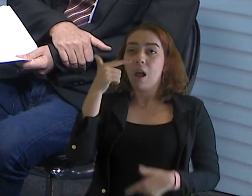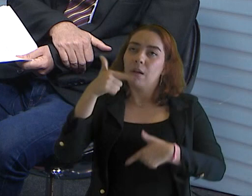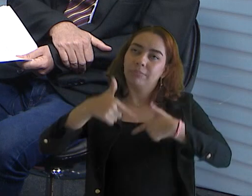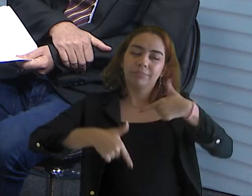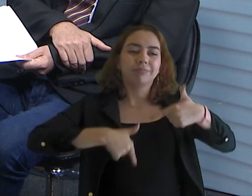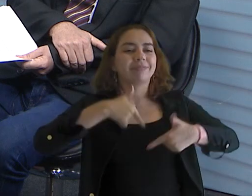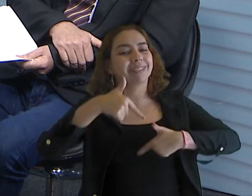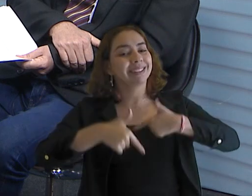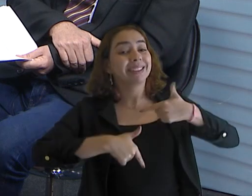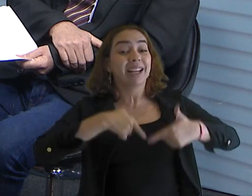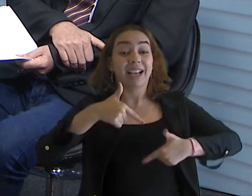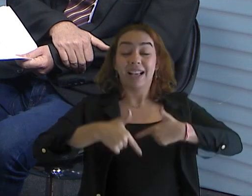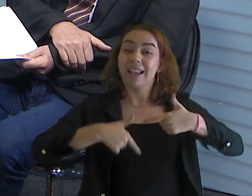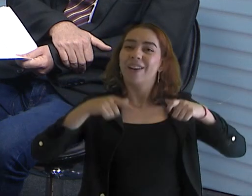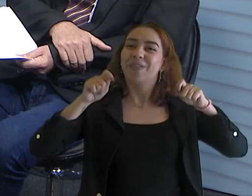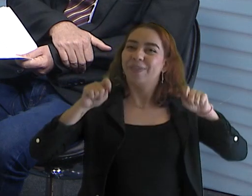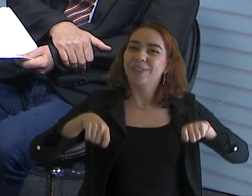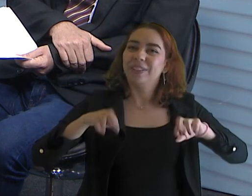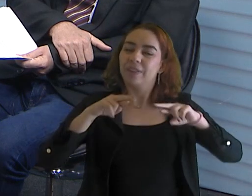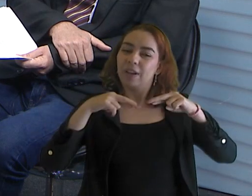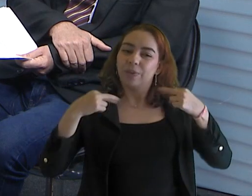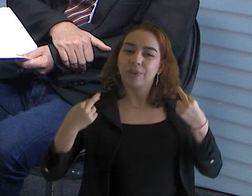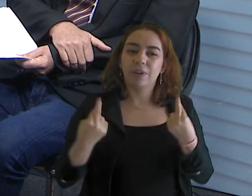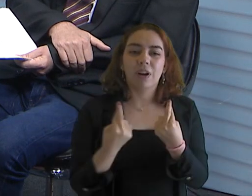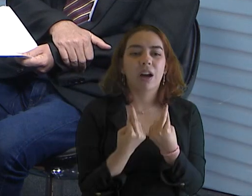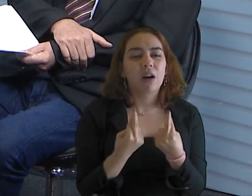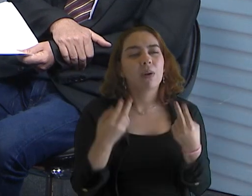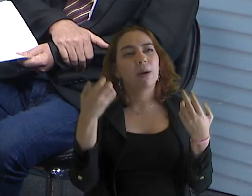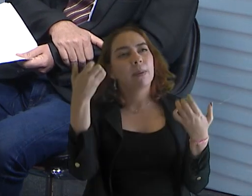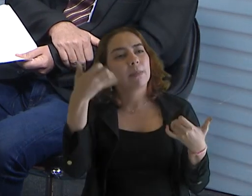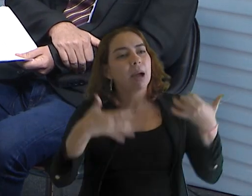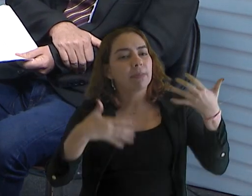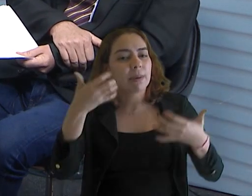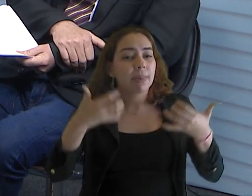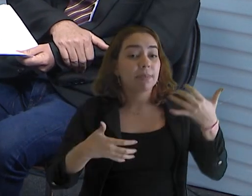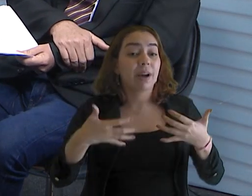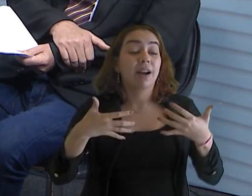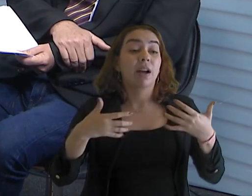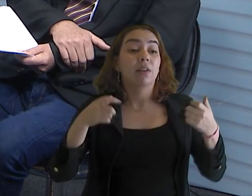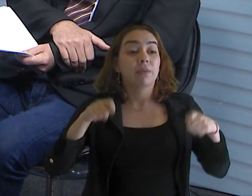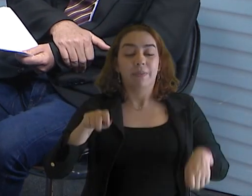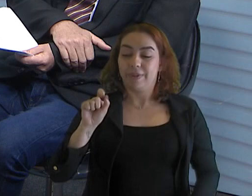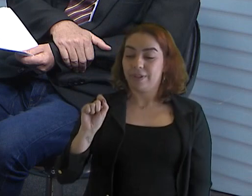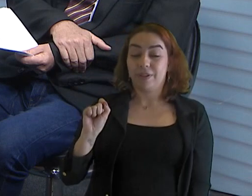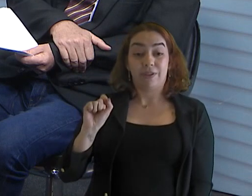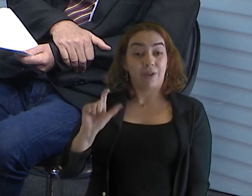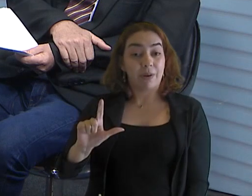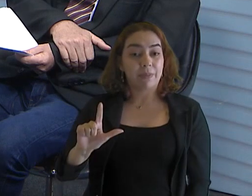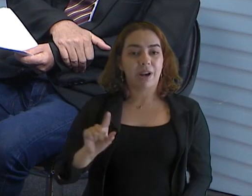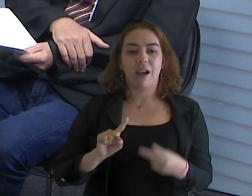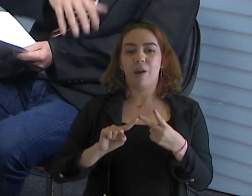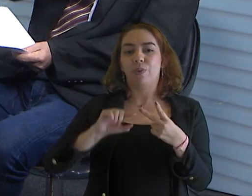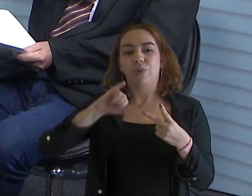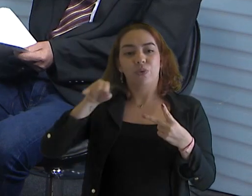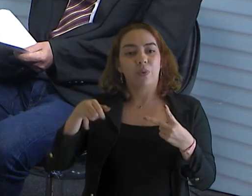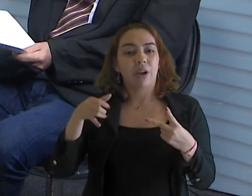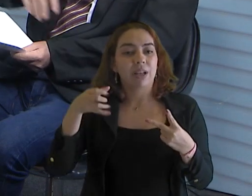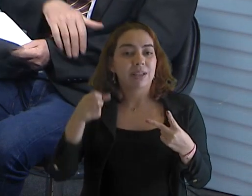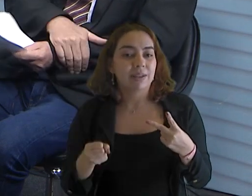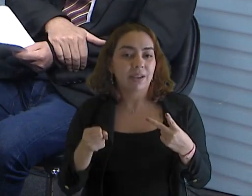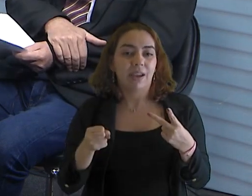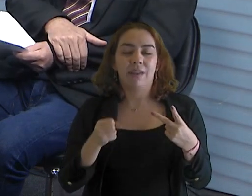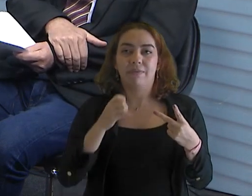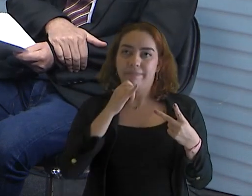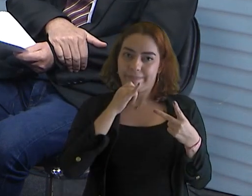mas eu acho que seria interessante, a gente está gestando esse projeto de fazer uma sessão em Sobral, uma sessão em Juazeiro. Dos grandes centros. Dos